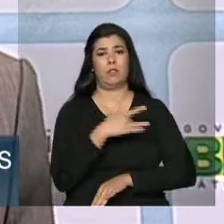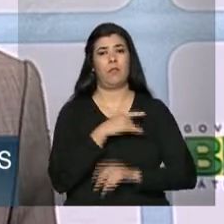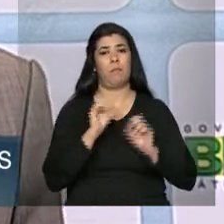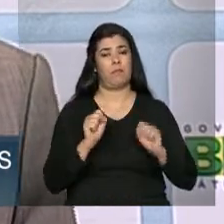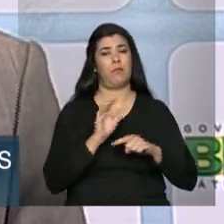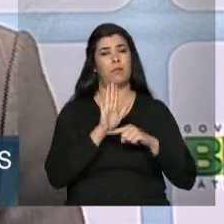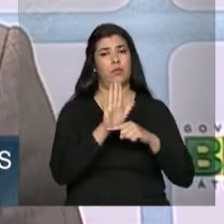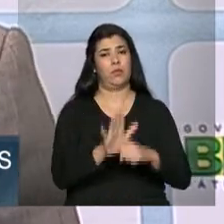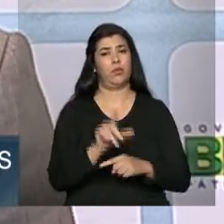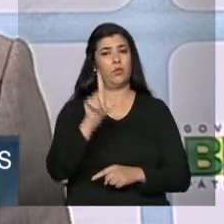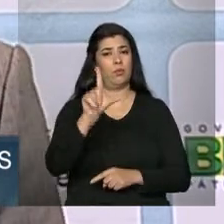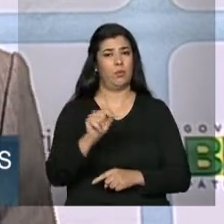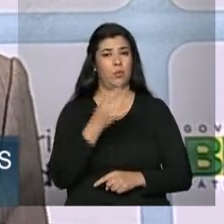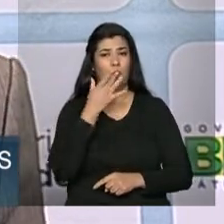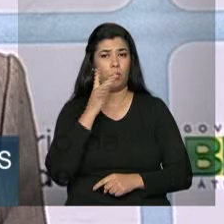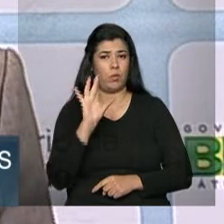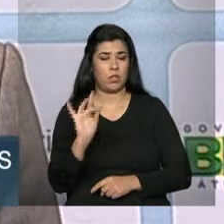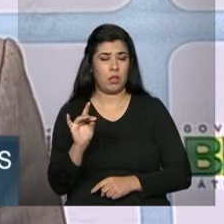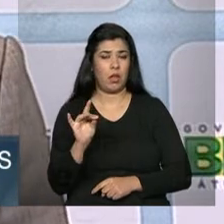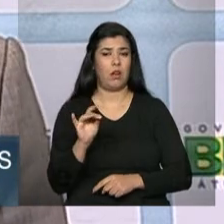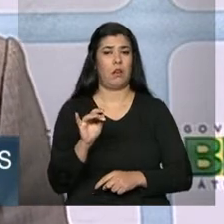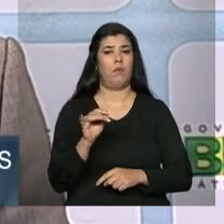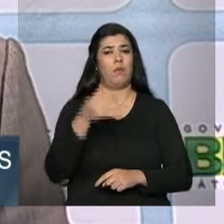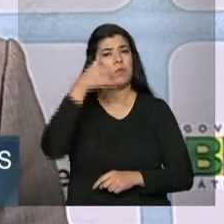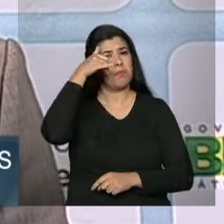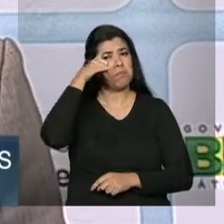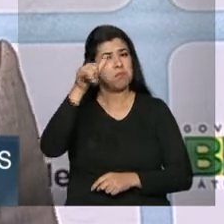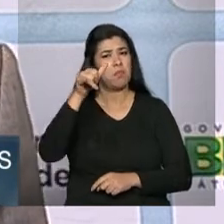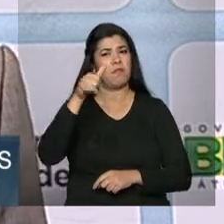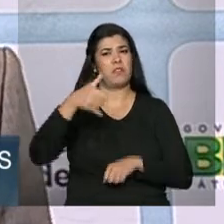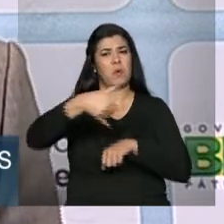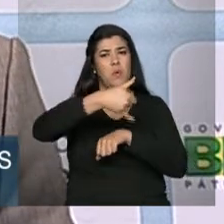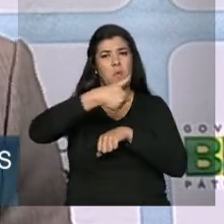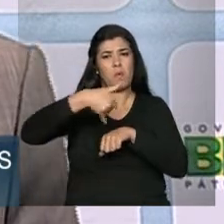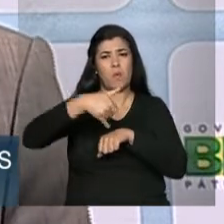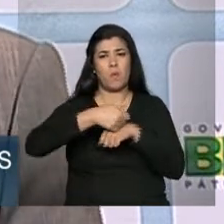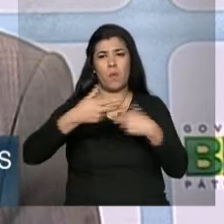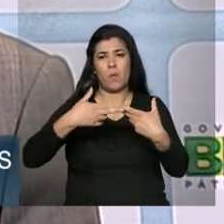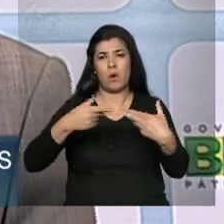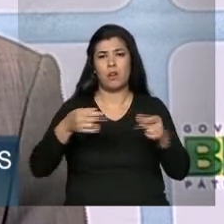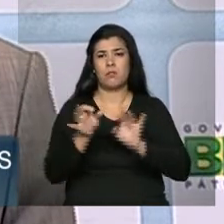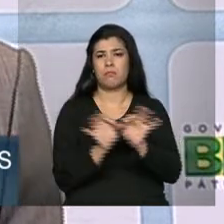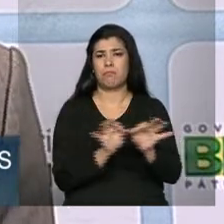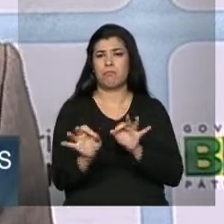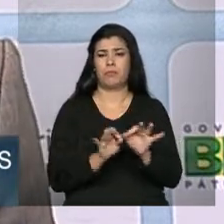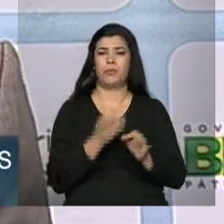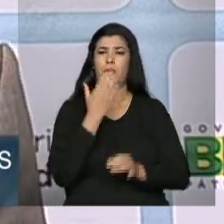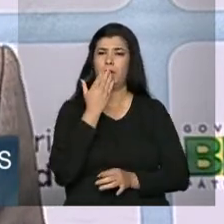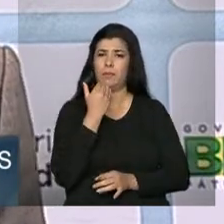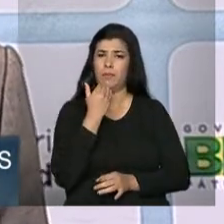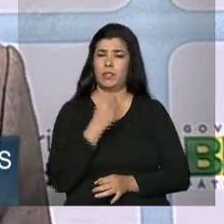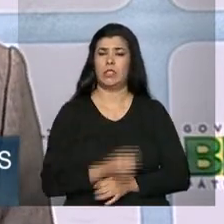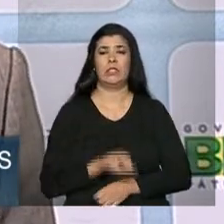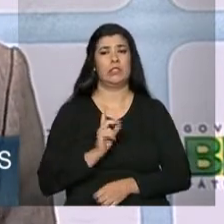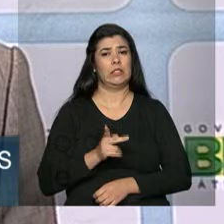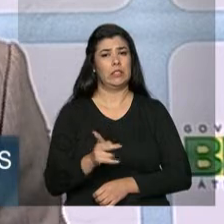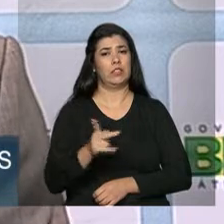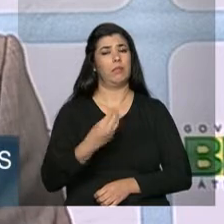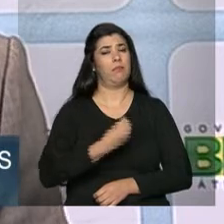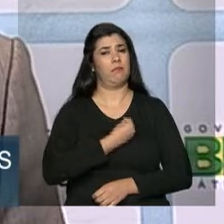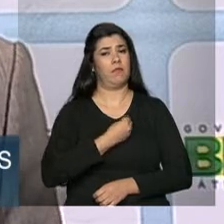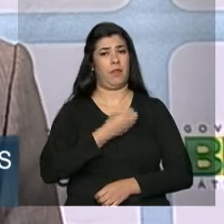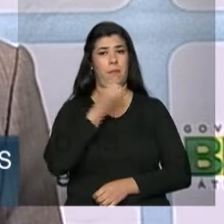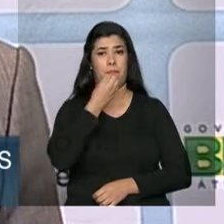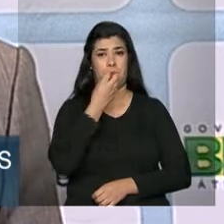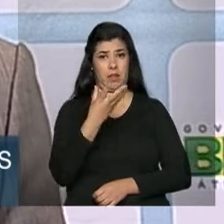tanto o sal, como o açúcar, como as gorduras, os óleos, na preparação dos alimentos. Cada vez mais, para viver